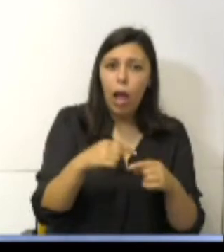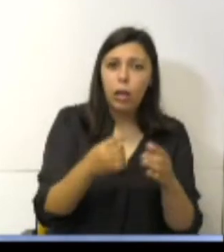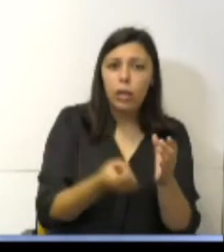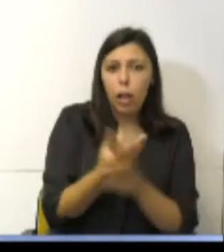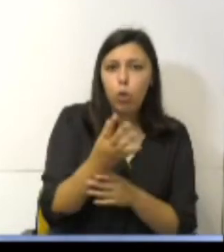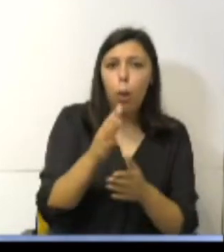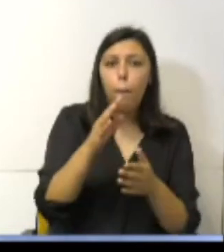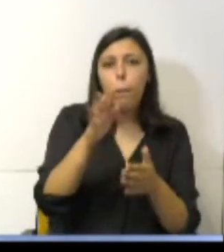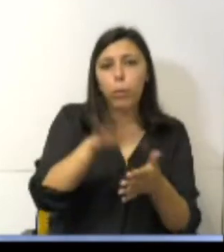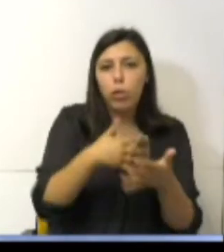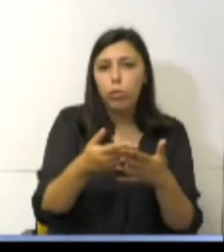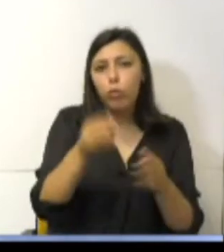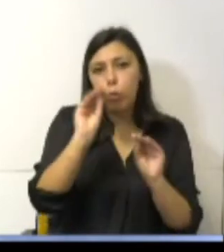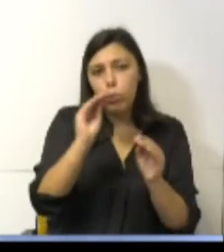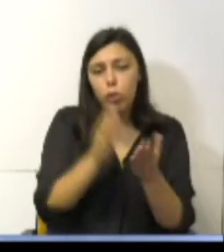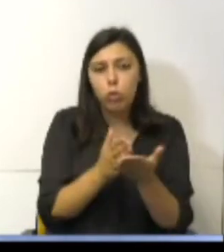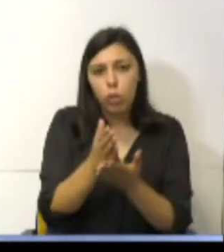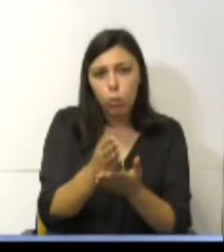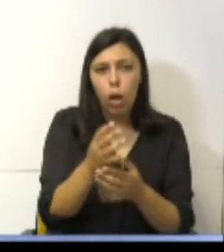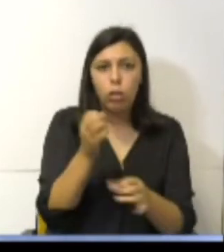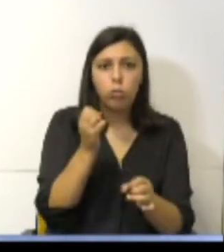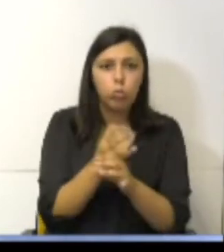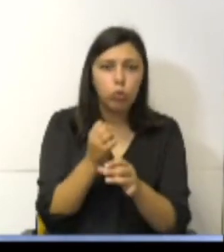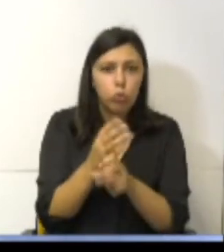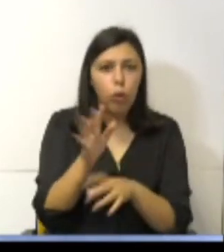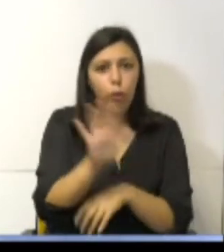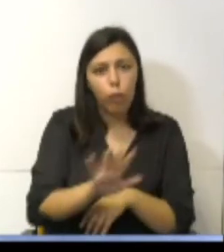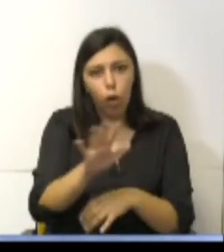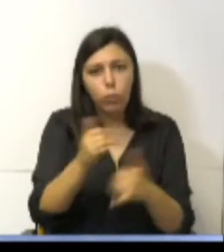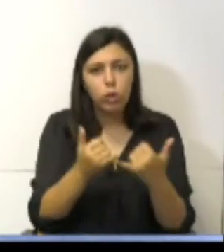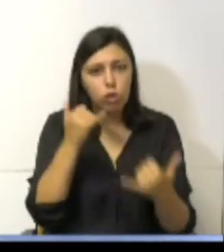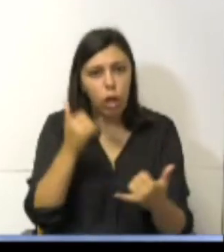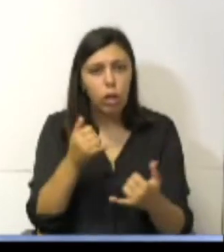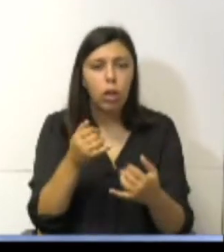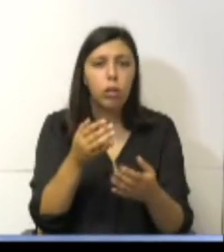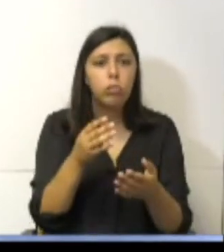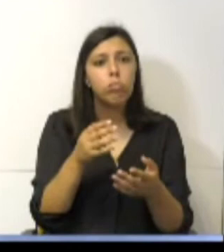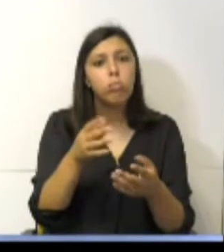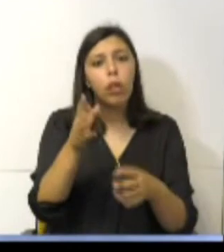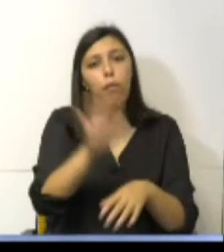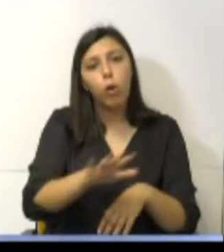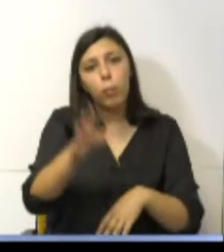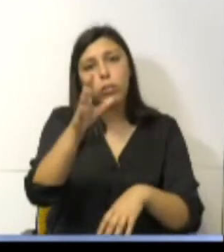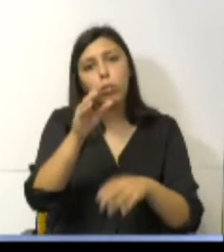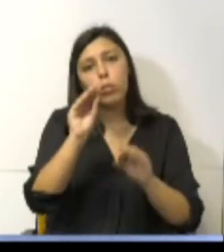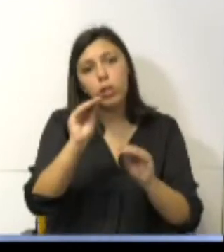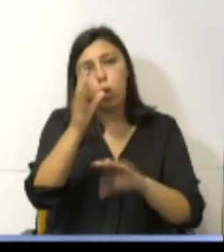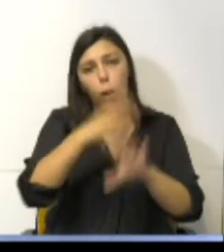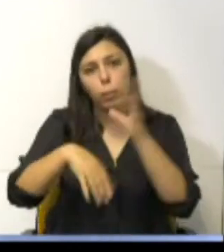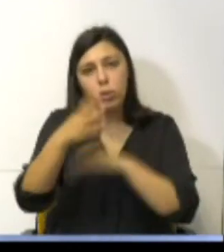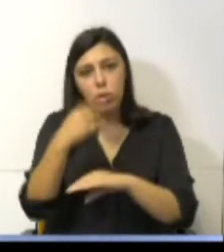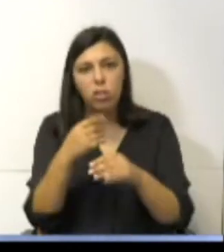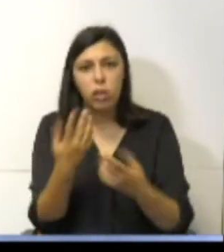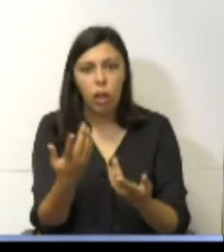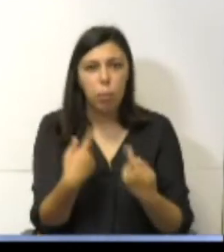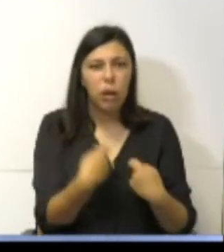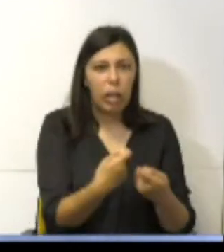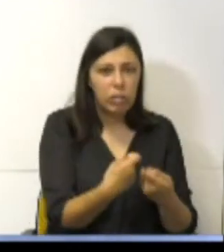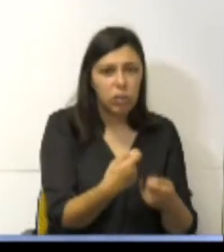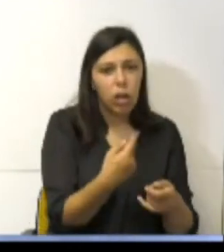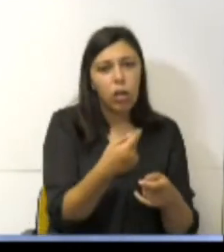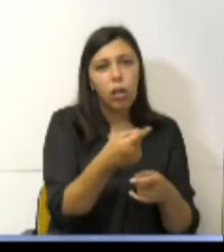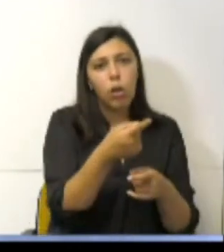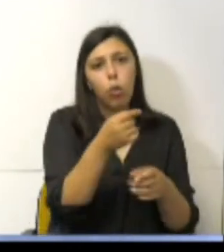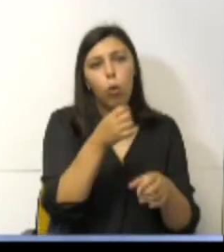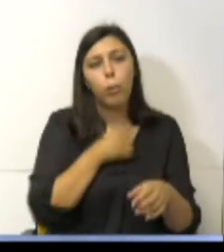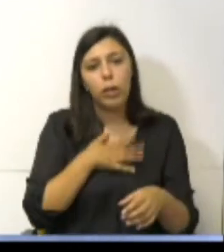contínua de professores no uso de dispositivos digitais, no processo do ensino e aprendizagem, em vez de gastar dinheiro com outras entidades formativas de fora da região?